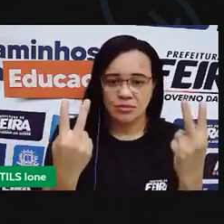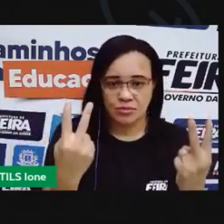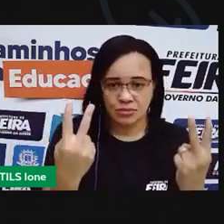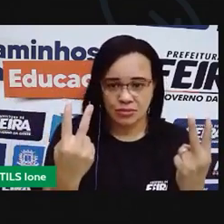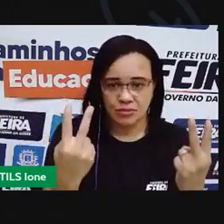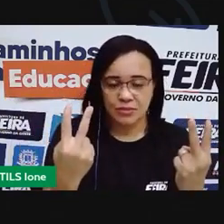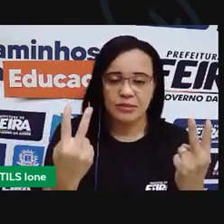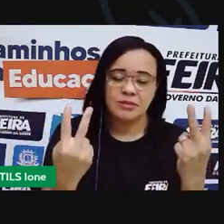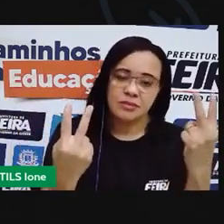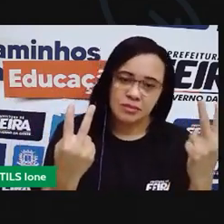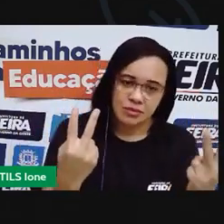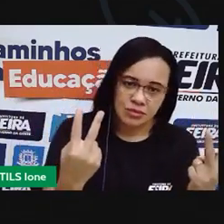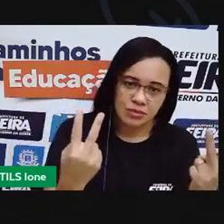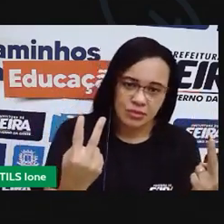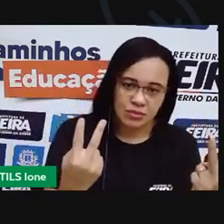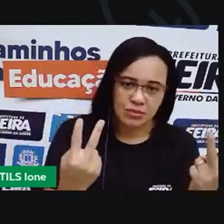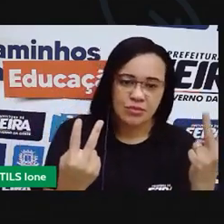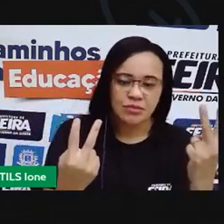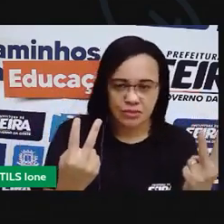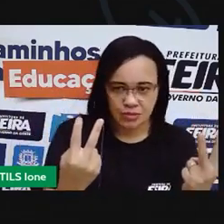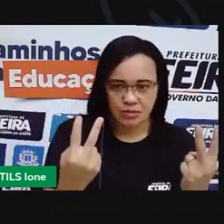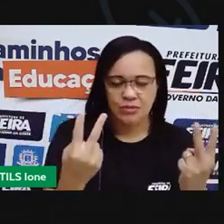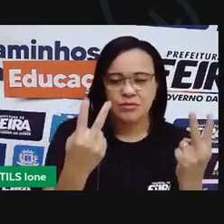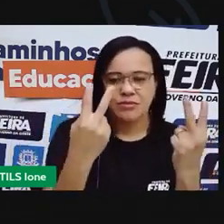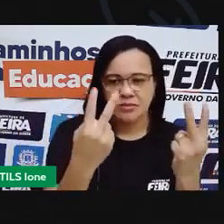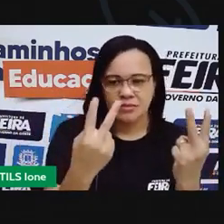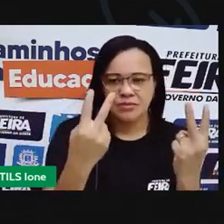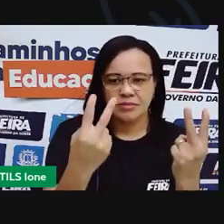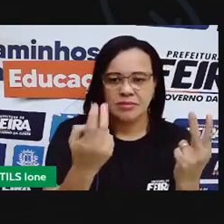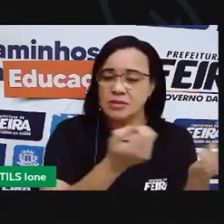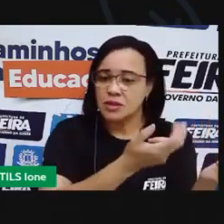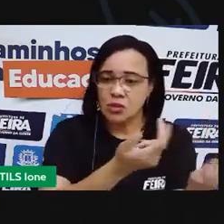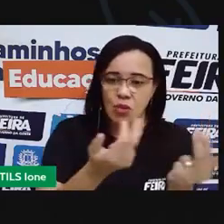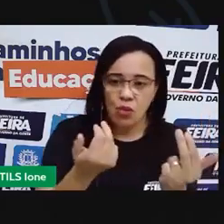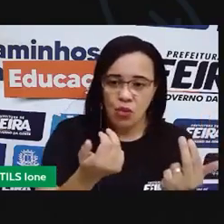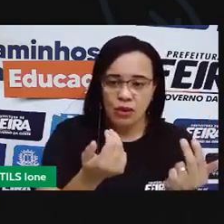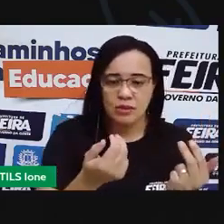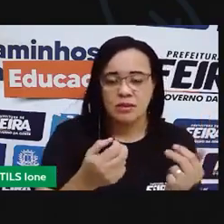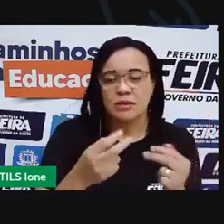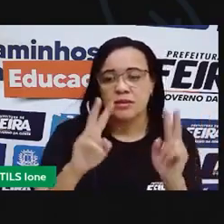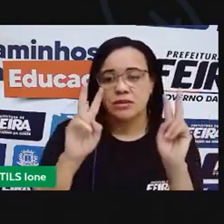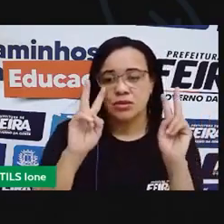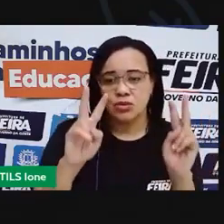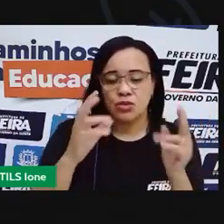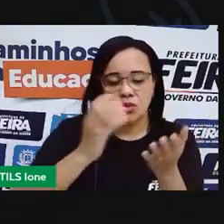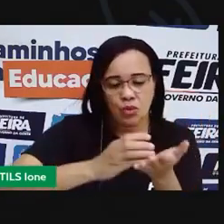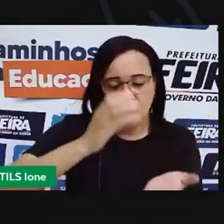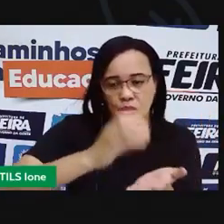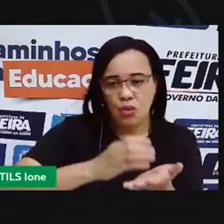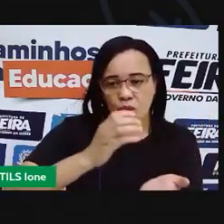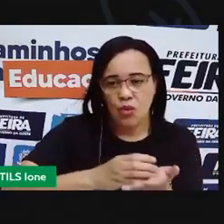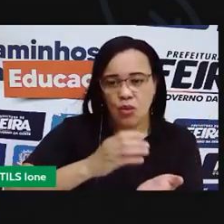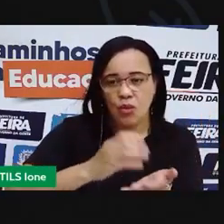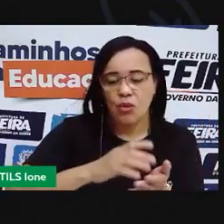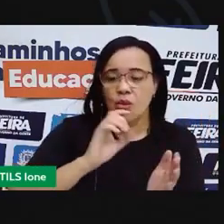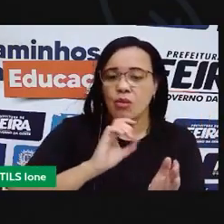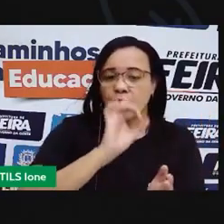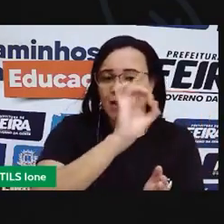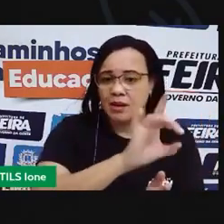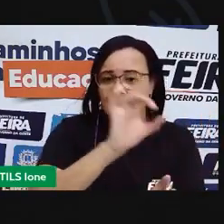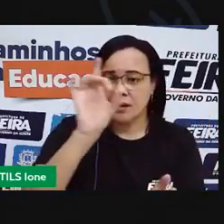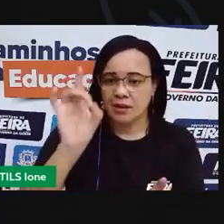dois um dois dois copos em cada filha